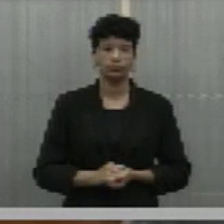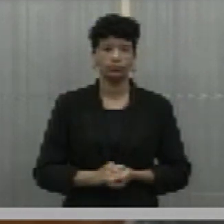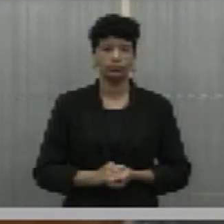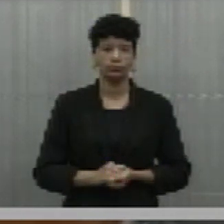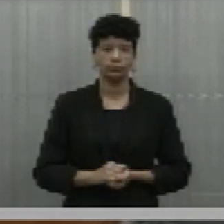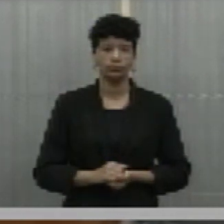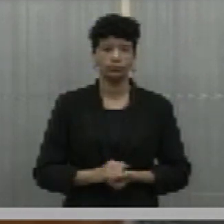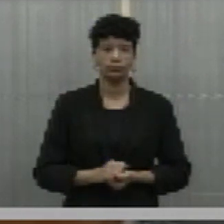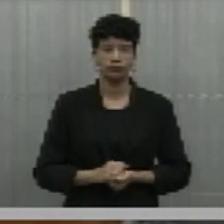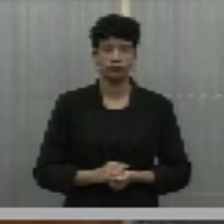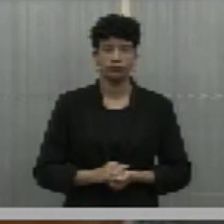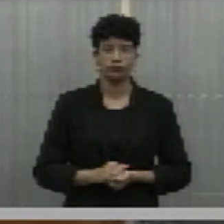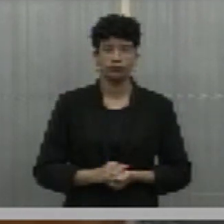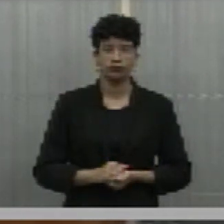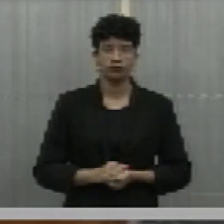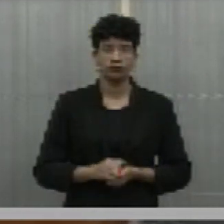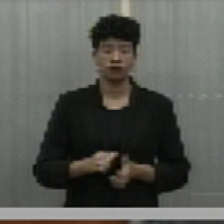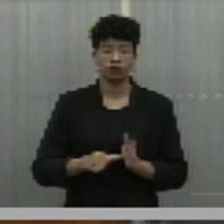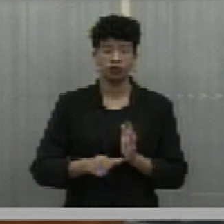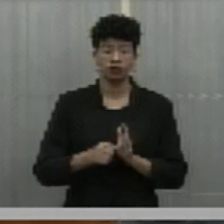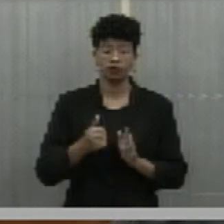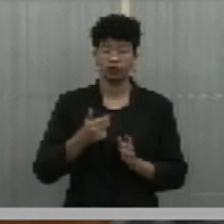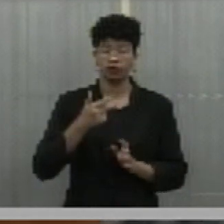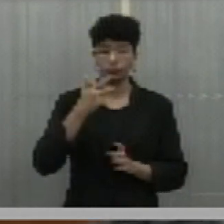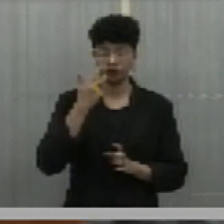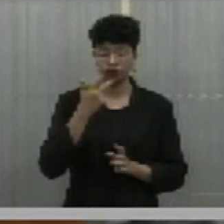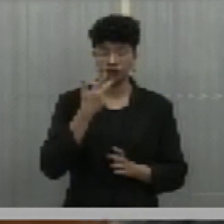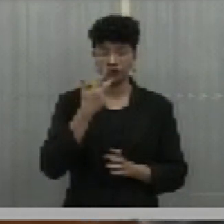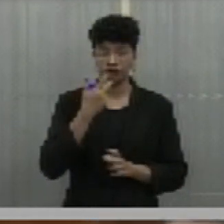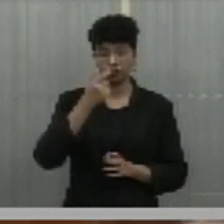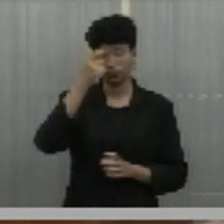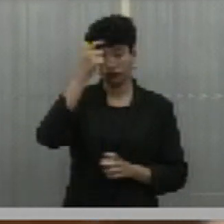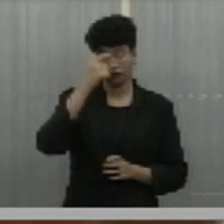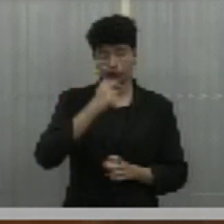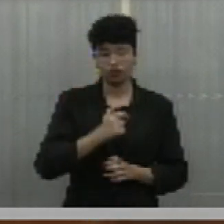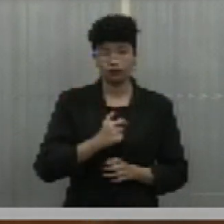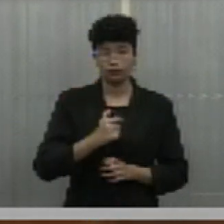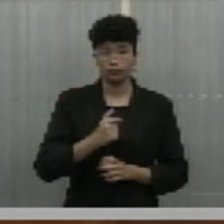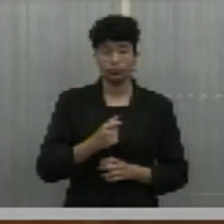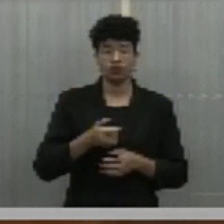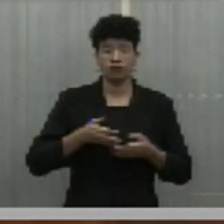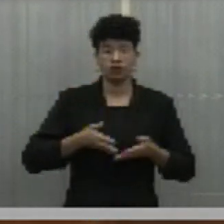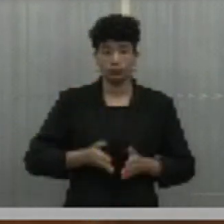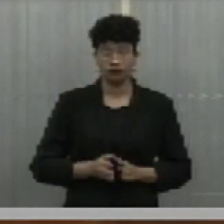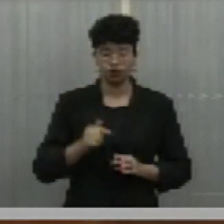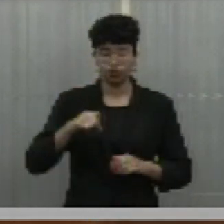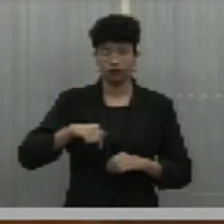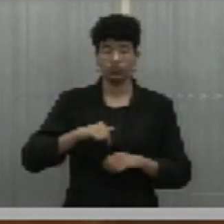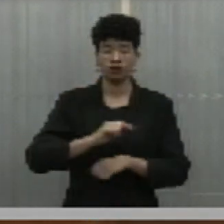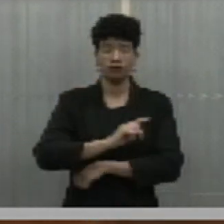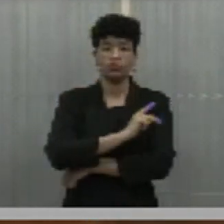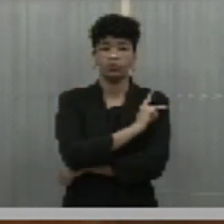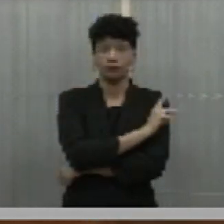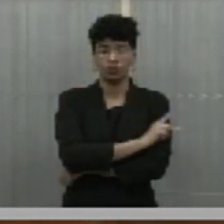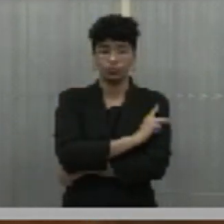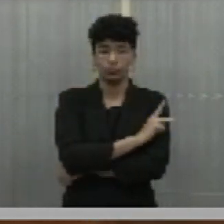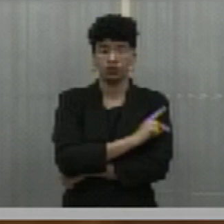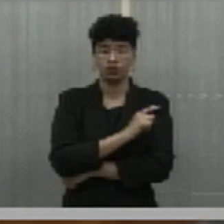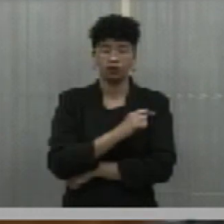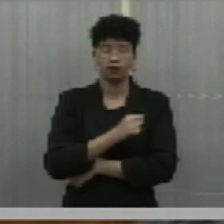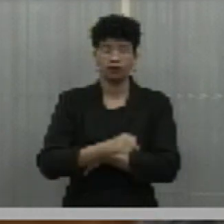Primeiramente, é importante destacar, sou um filho da terra, me criei no Piauí desde